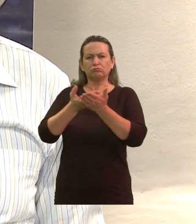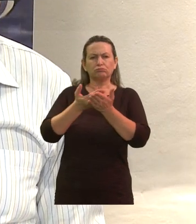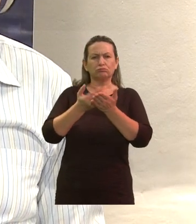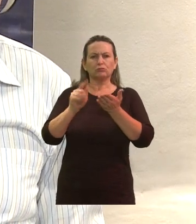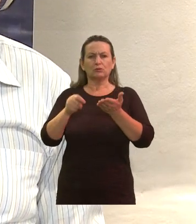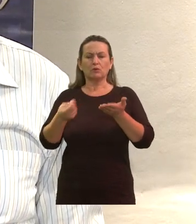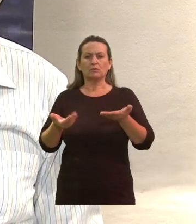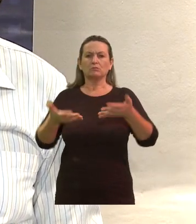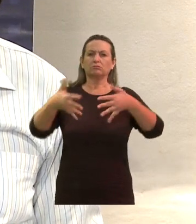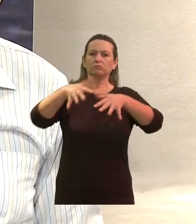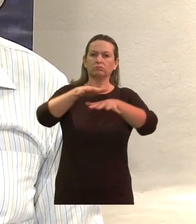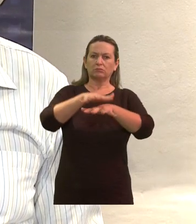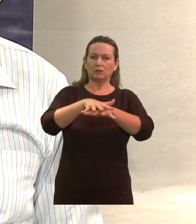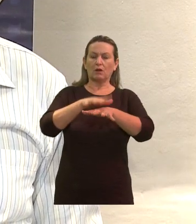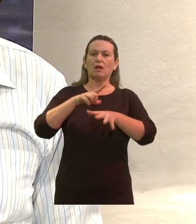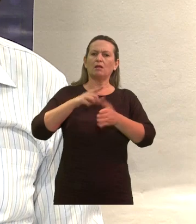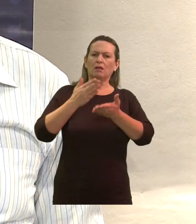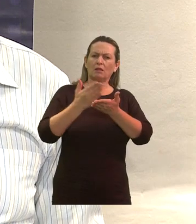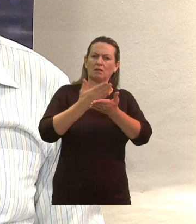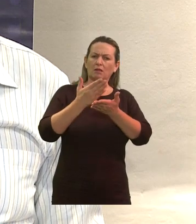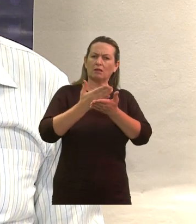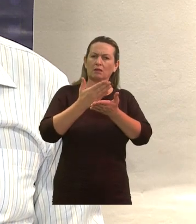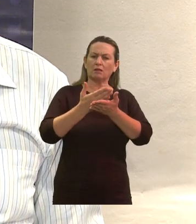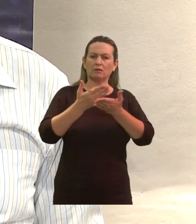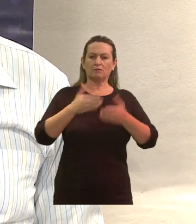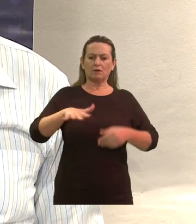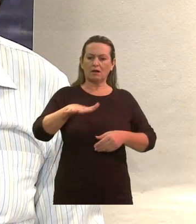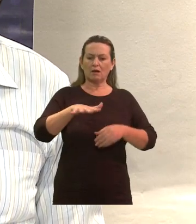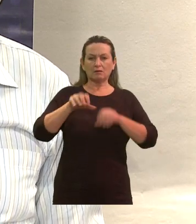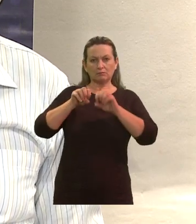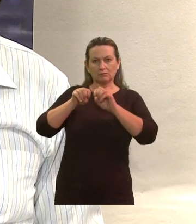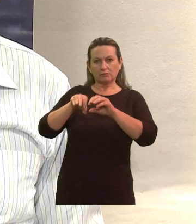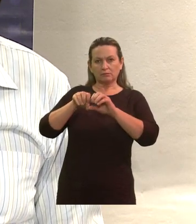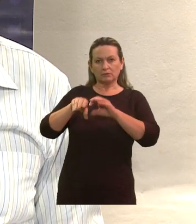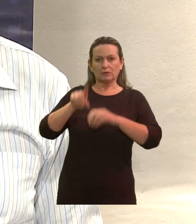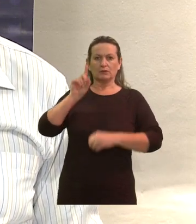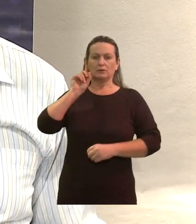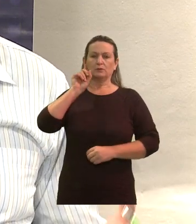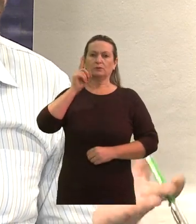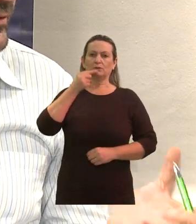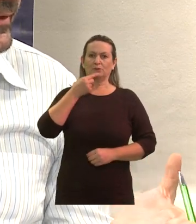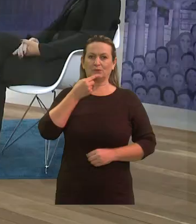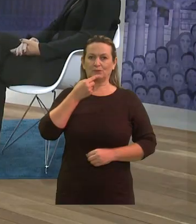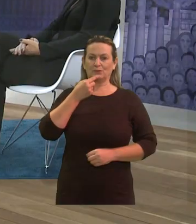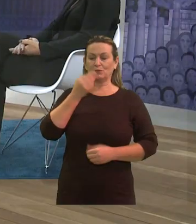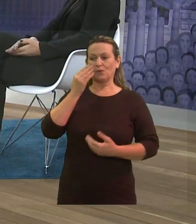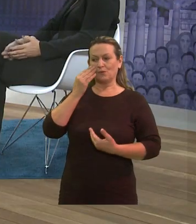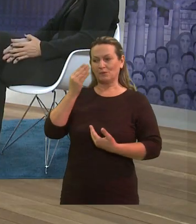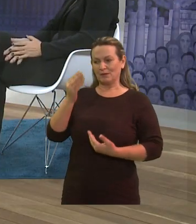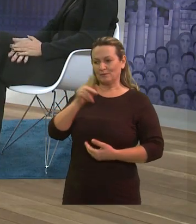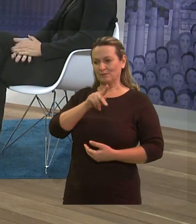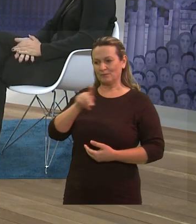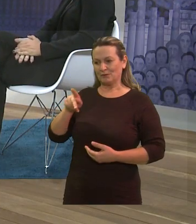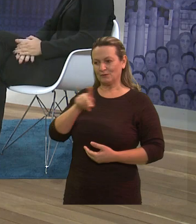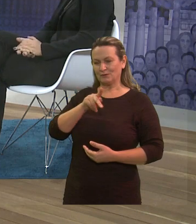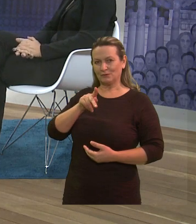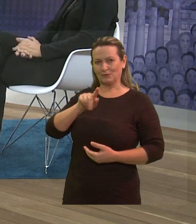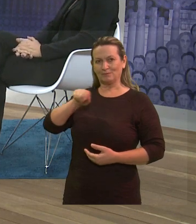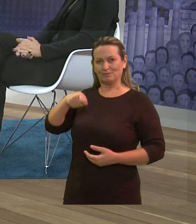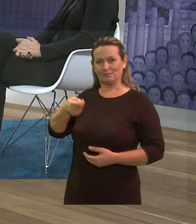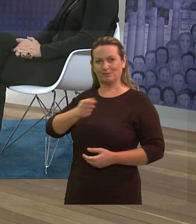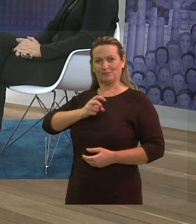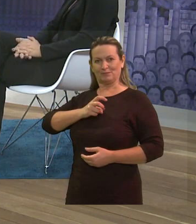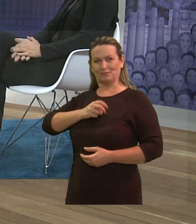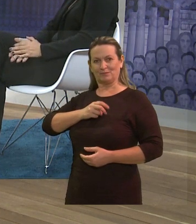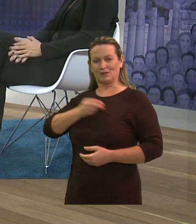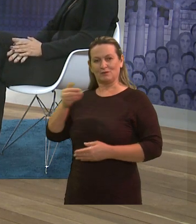livros que são feitos para a educação de surdos. Professora, muito obrigada pela sua